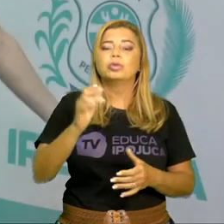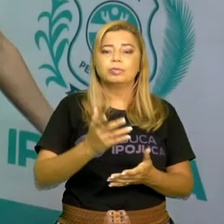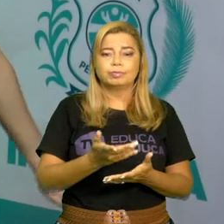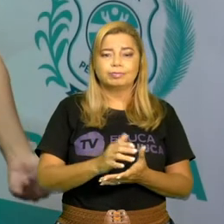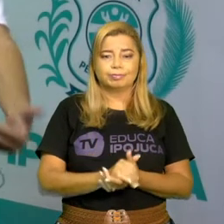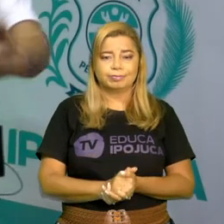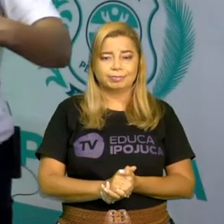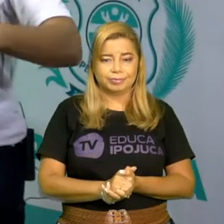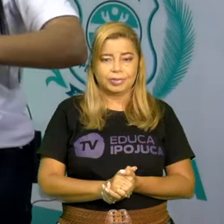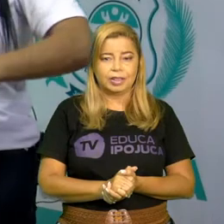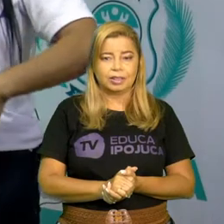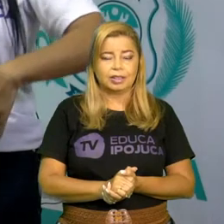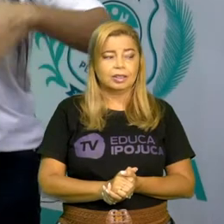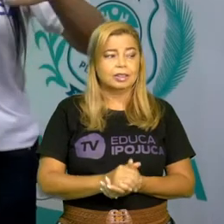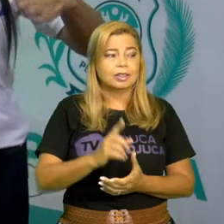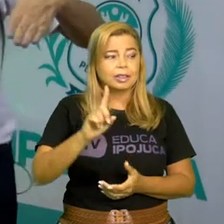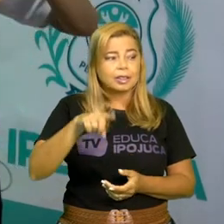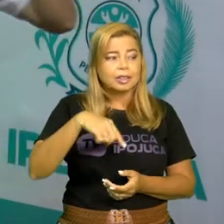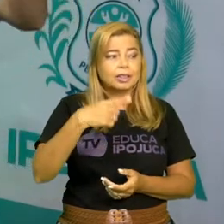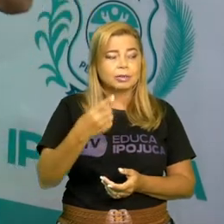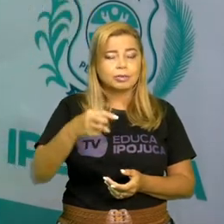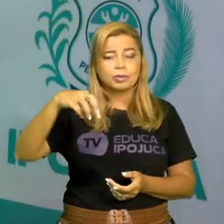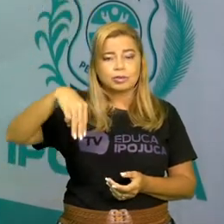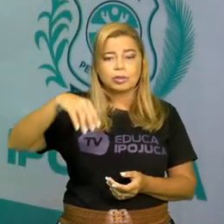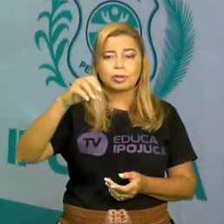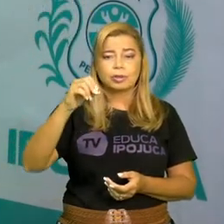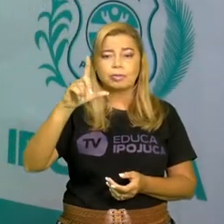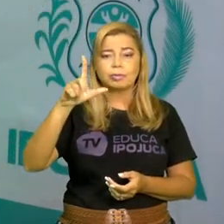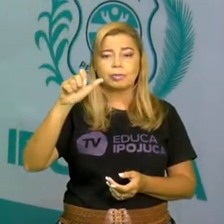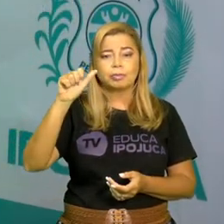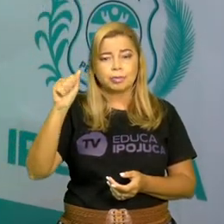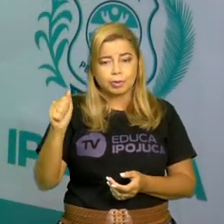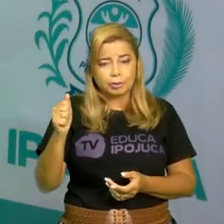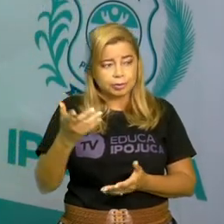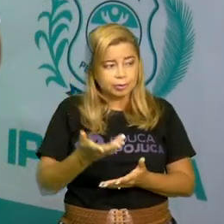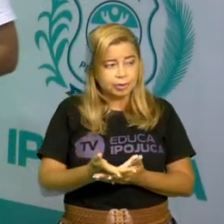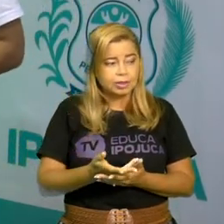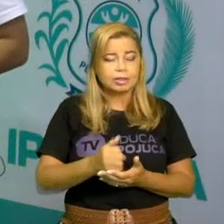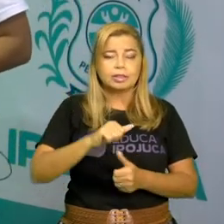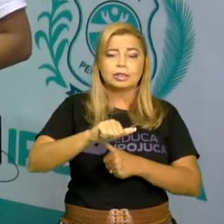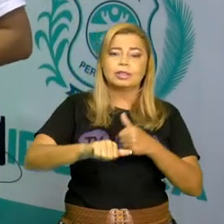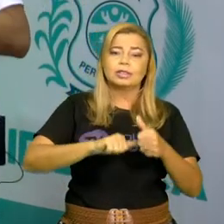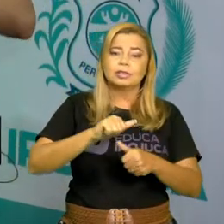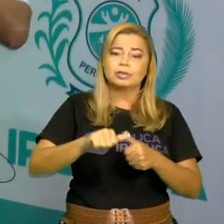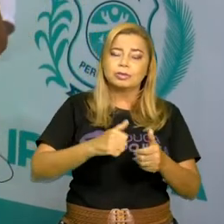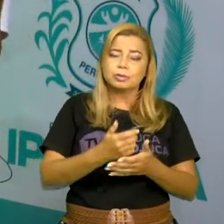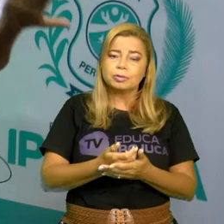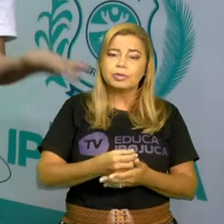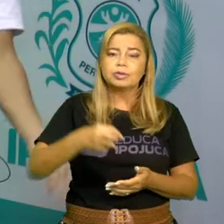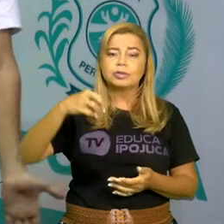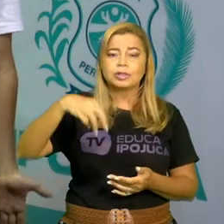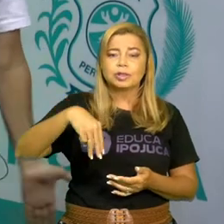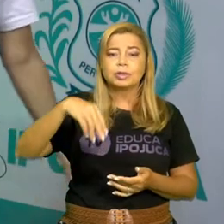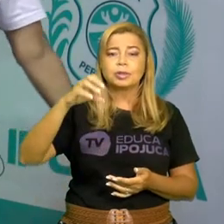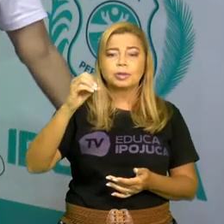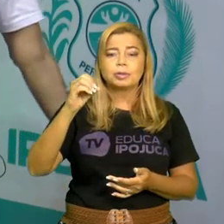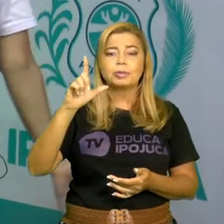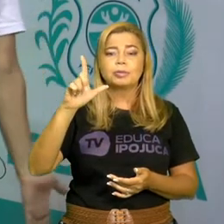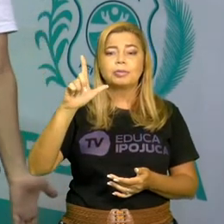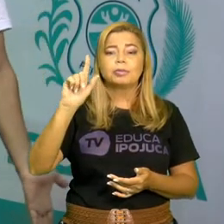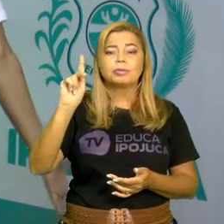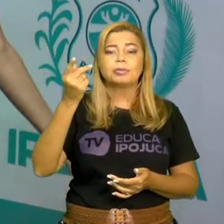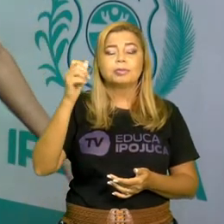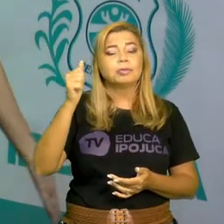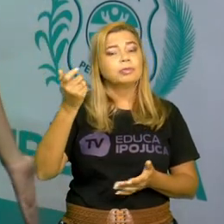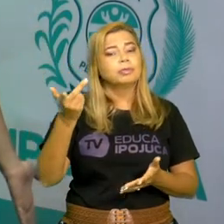Olha que interessante quando a gente diz peraltices do H. Porque o H transforma uma palavra